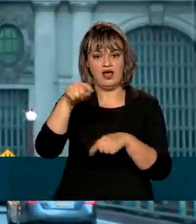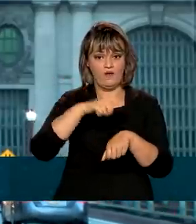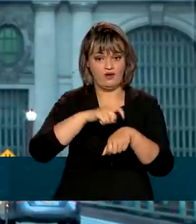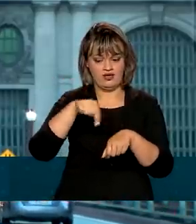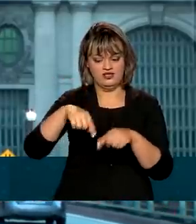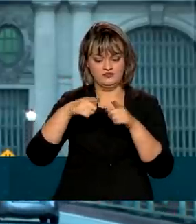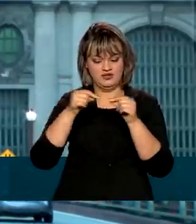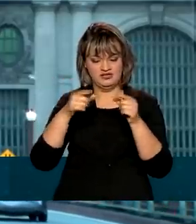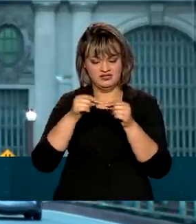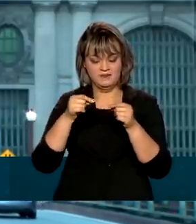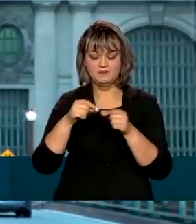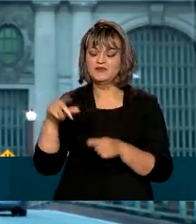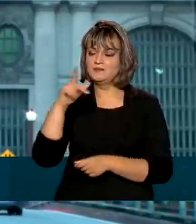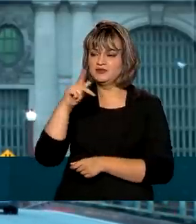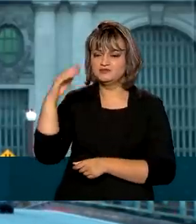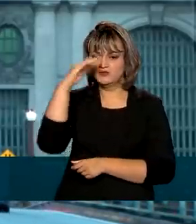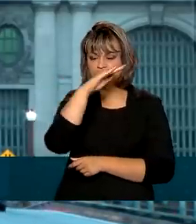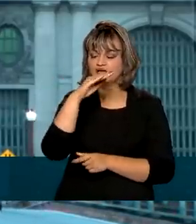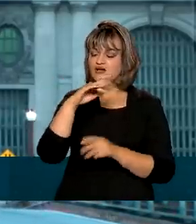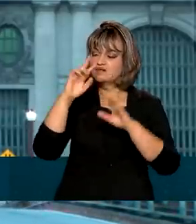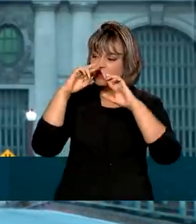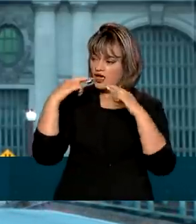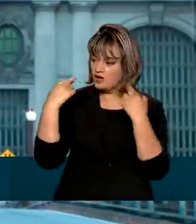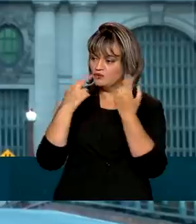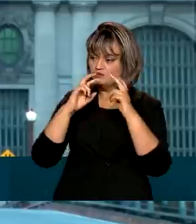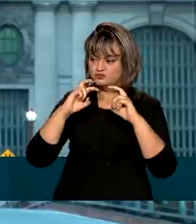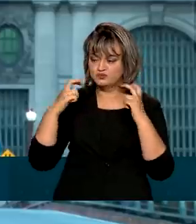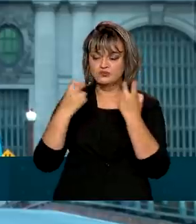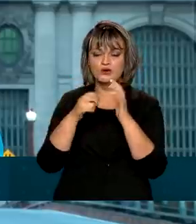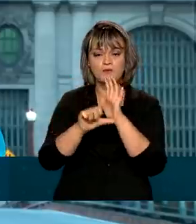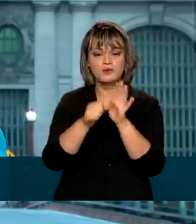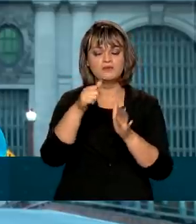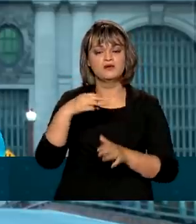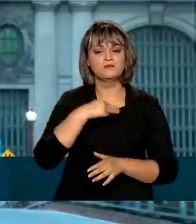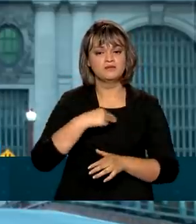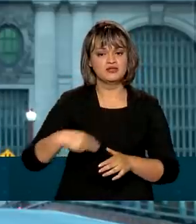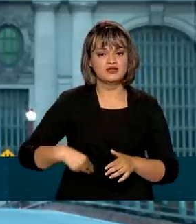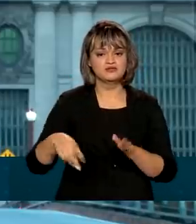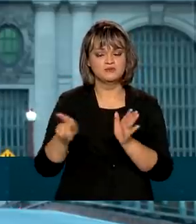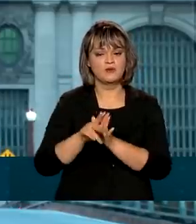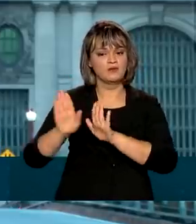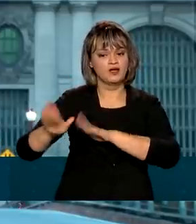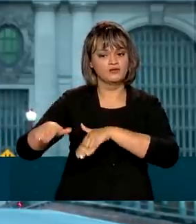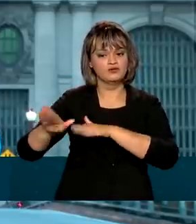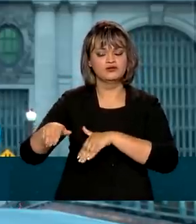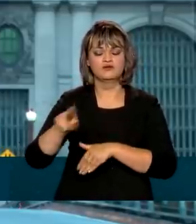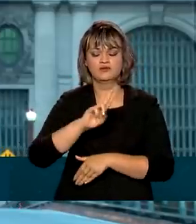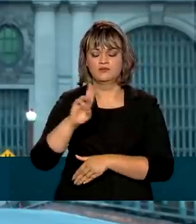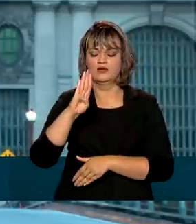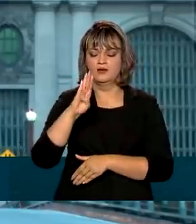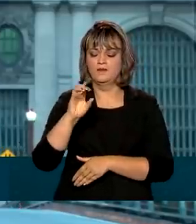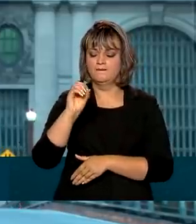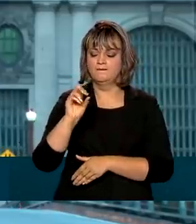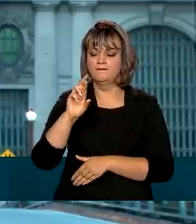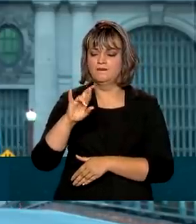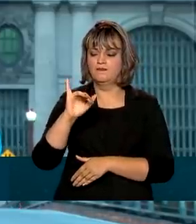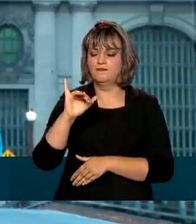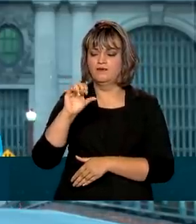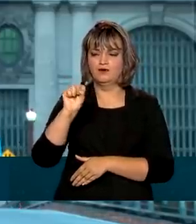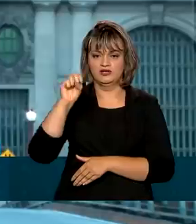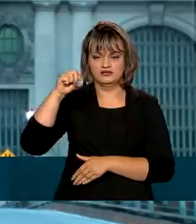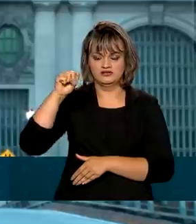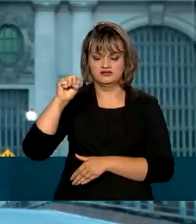presidente Jair Bolsonaro deve se reunir com o primeiro-ministro do Reino Unido, Boris Johnson. Mais tarde, ele